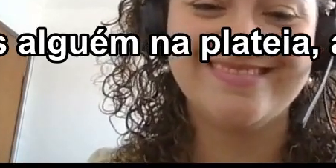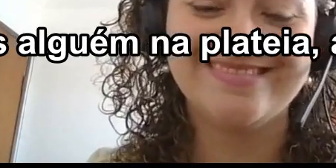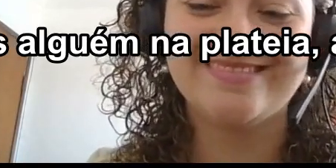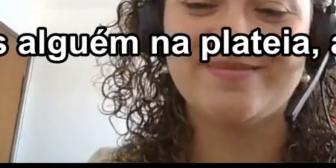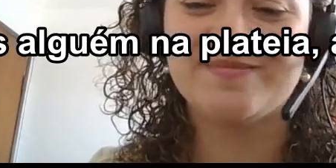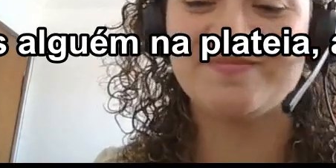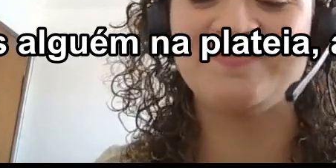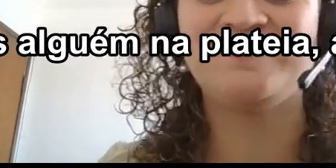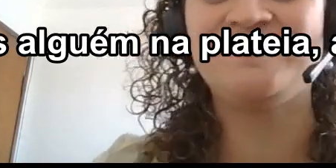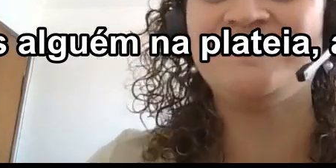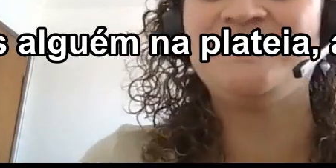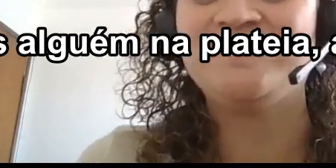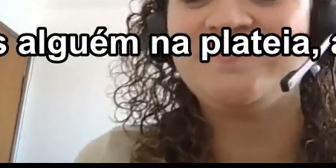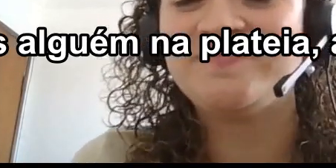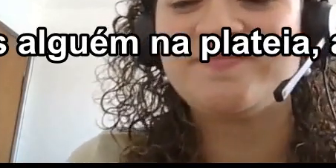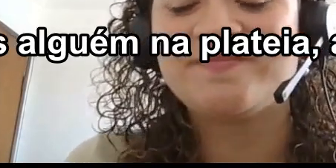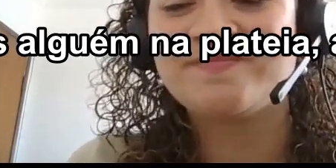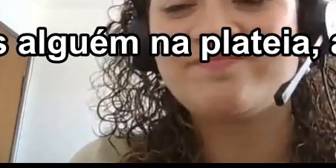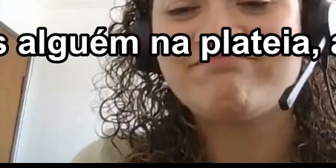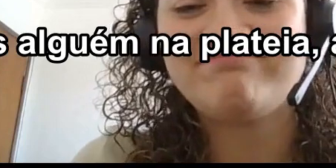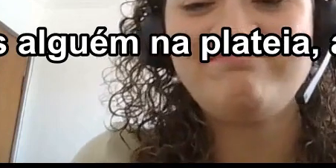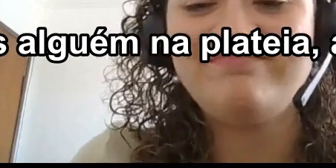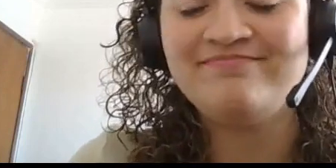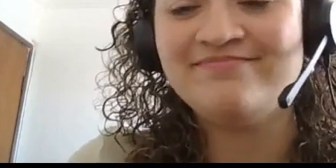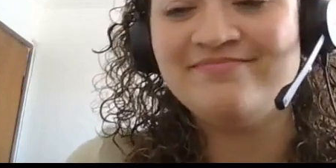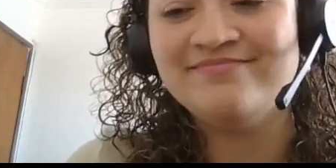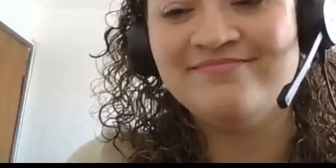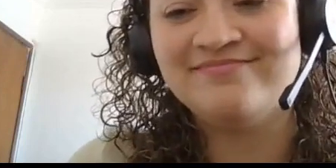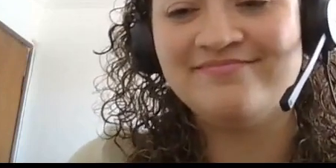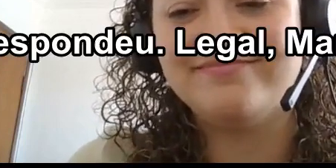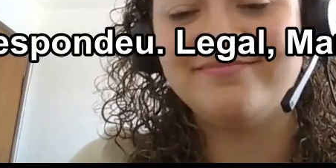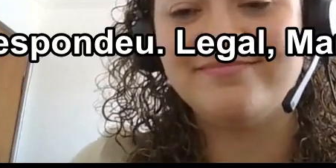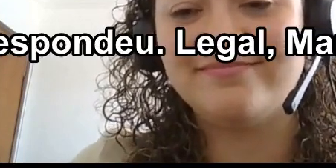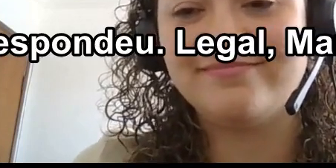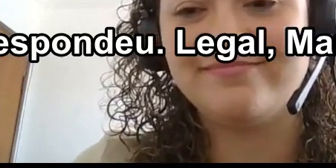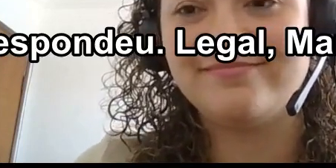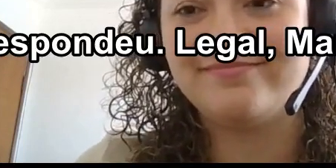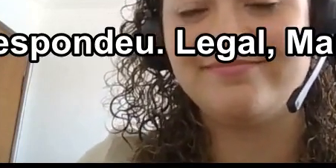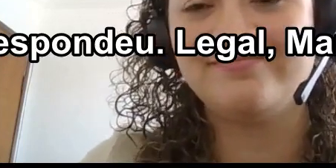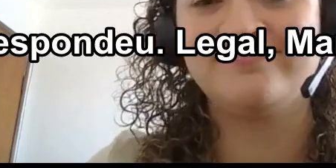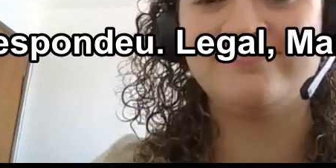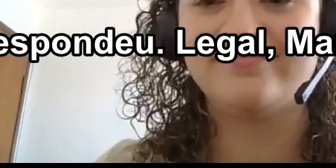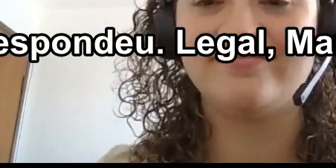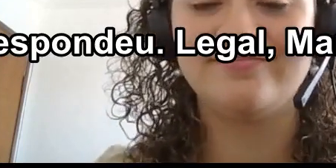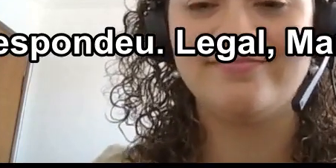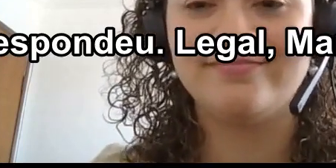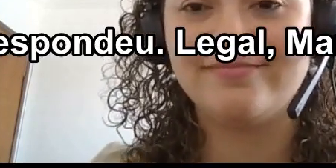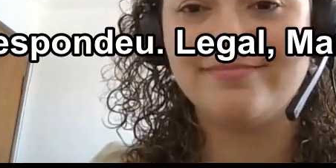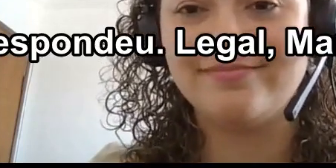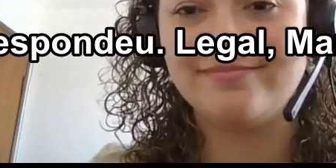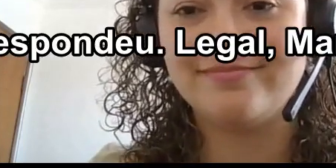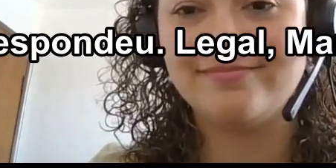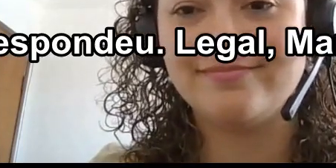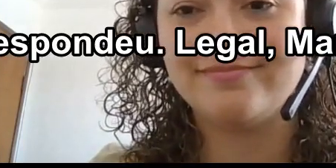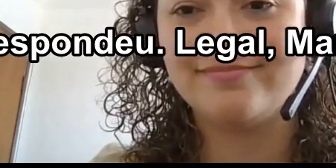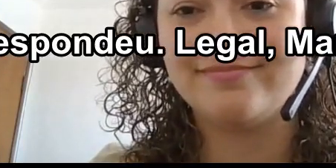Muito bom, obrigada, Vicky, por ter aí feito a pergunta, Eduardo, se tiver mais alguém na plateia, tem um, avisa aqui a gente, por favor.